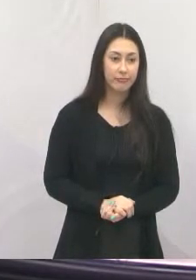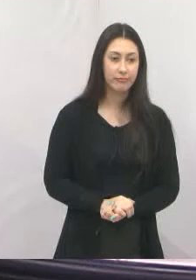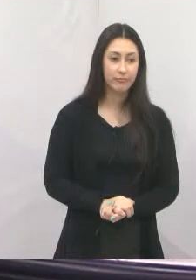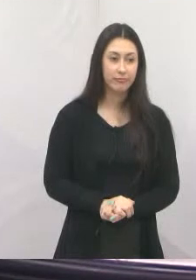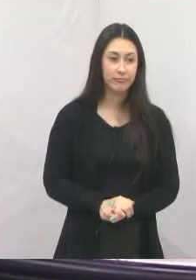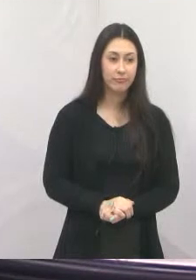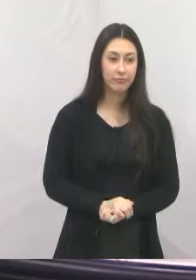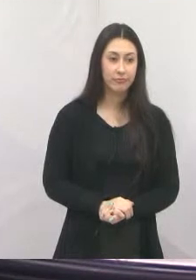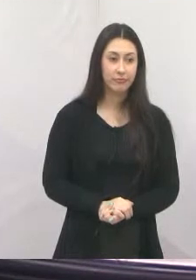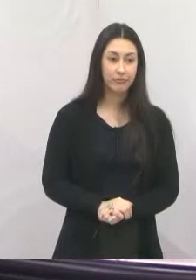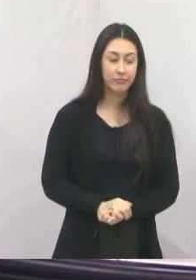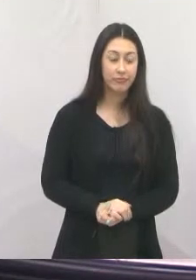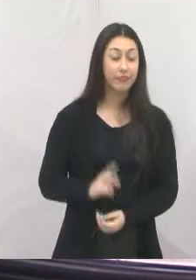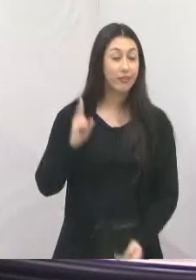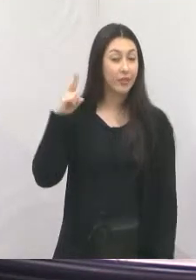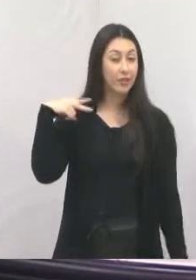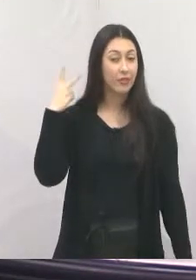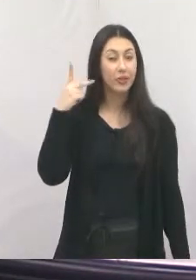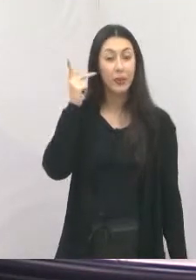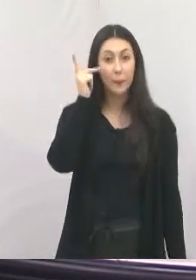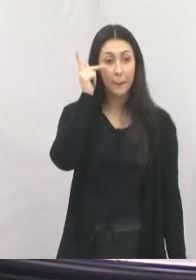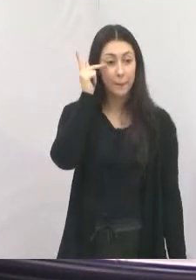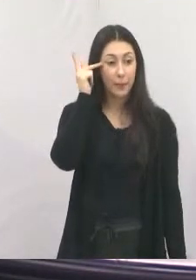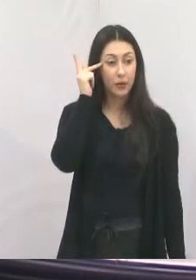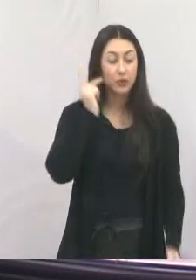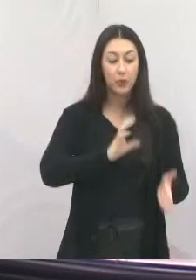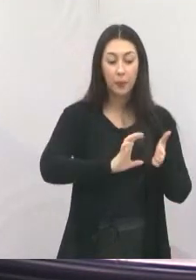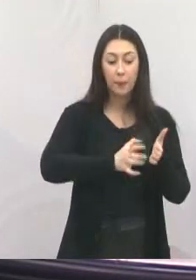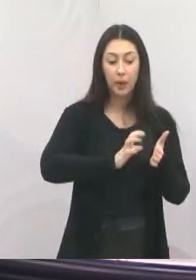Próximo, vereador Paulinho do Esporte, PSD. Tchau.